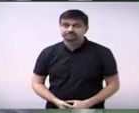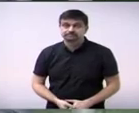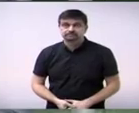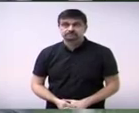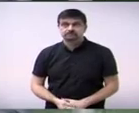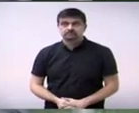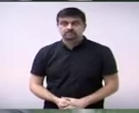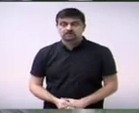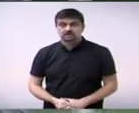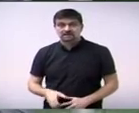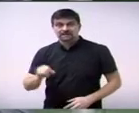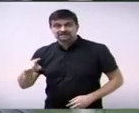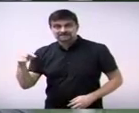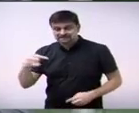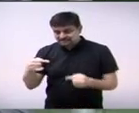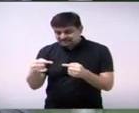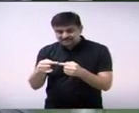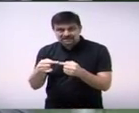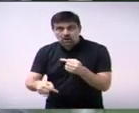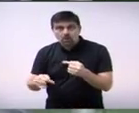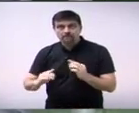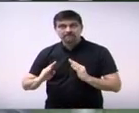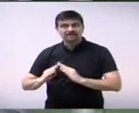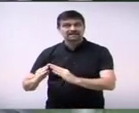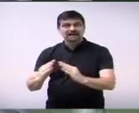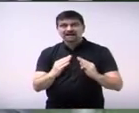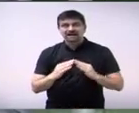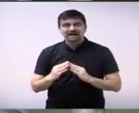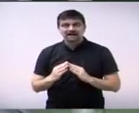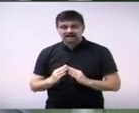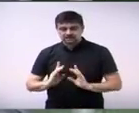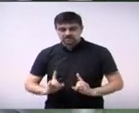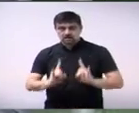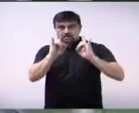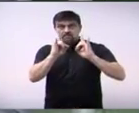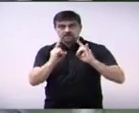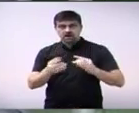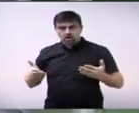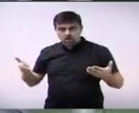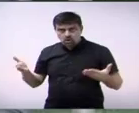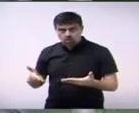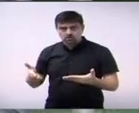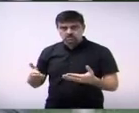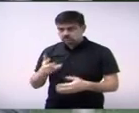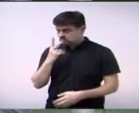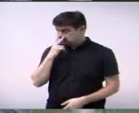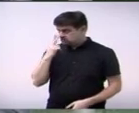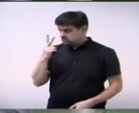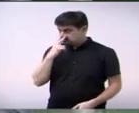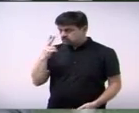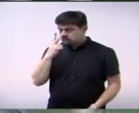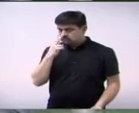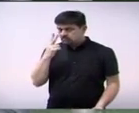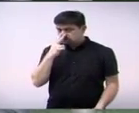Se não era próprio para a moradia naquela ocasião, hoje me parece que